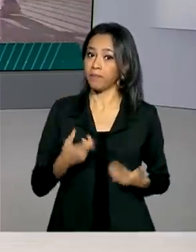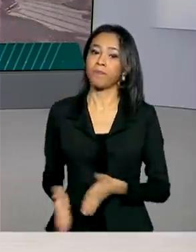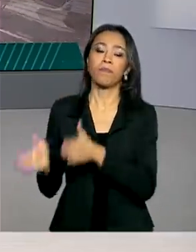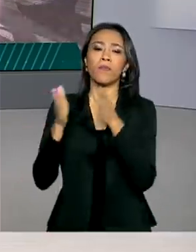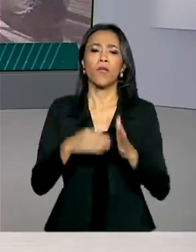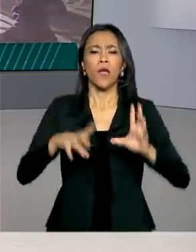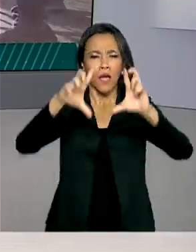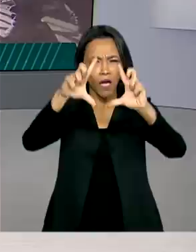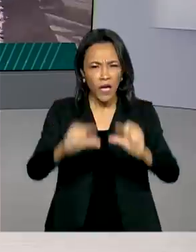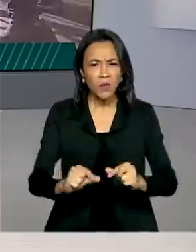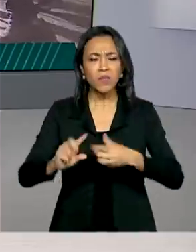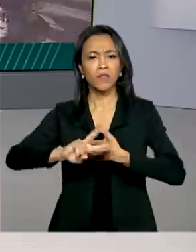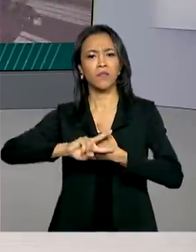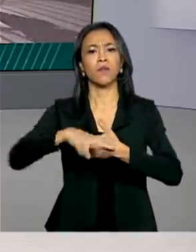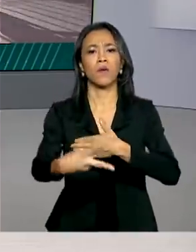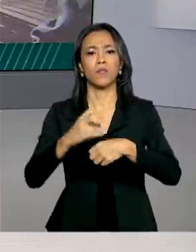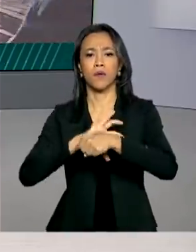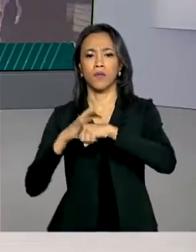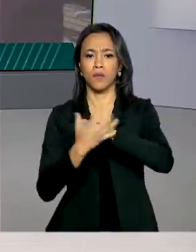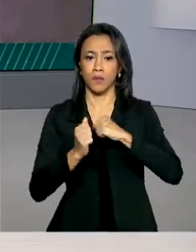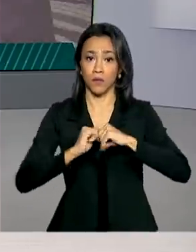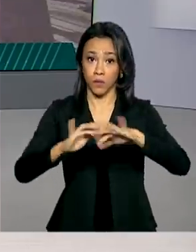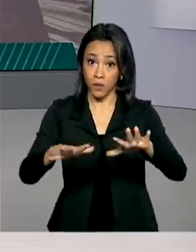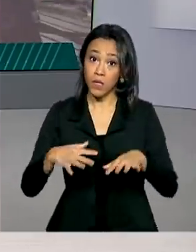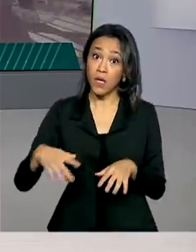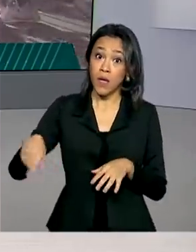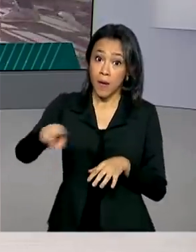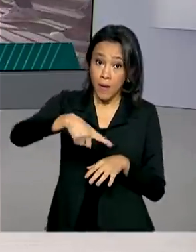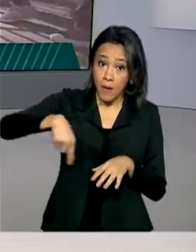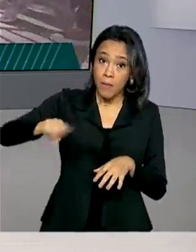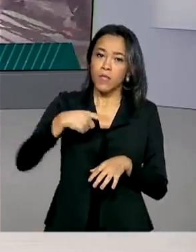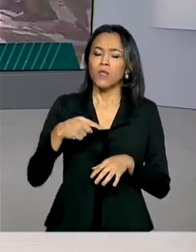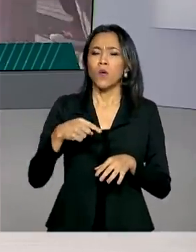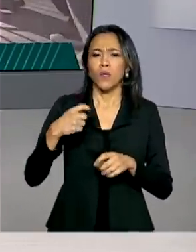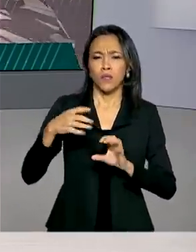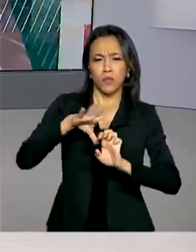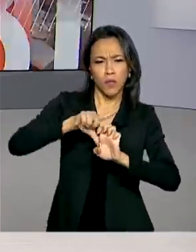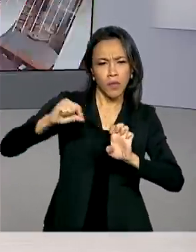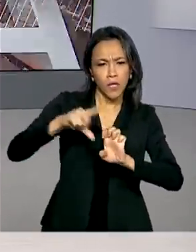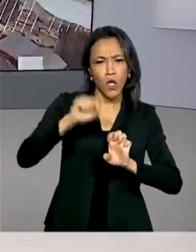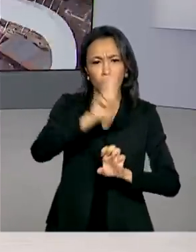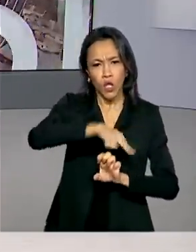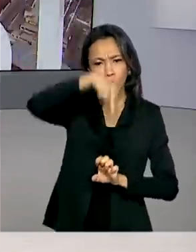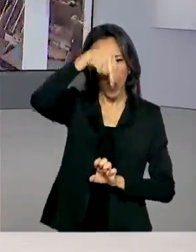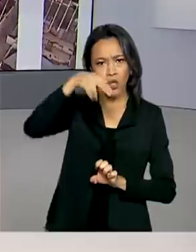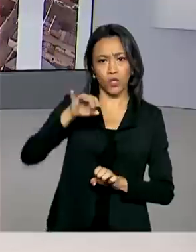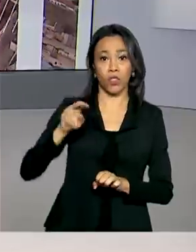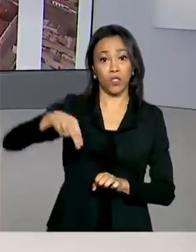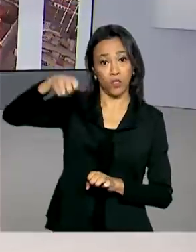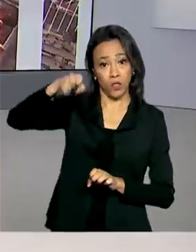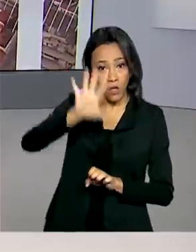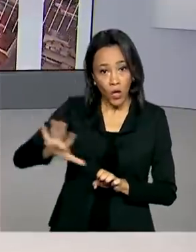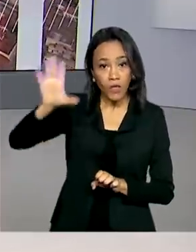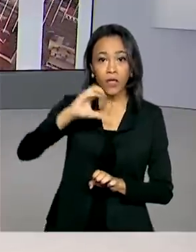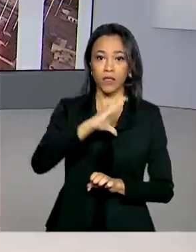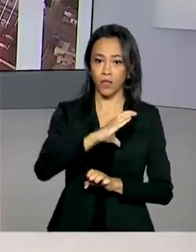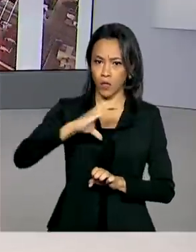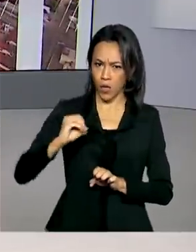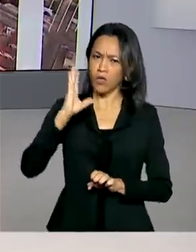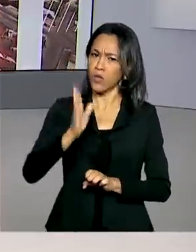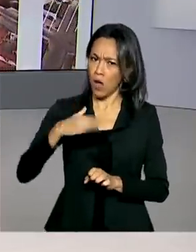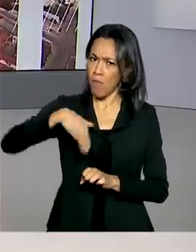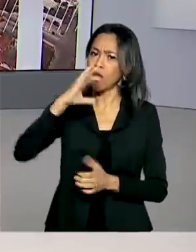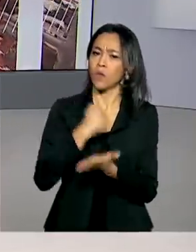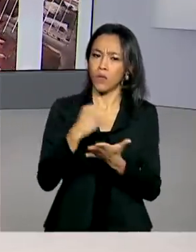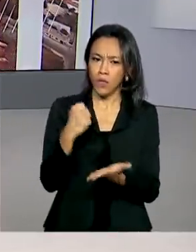para reduzir os efeitos dessa crise, pequenos empreendedores das regiões Norte, Nordeste e Centro-Oeste já contrataram mais de 220